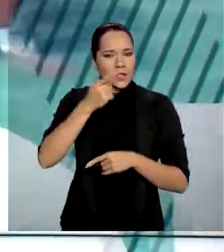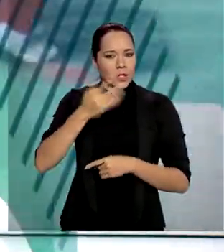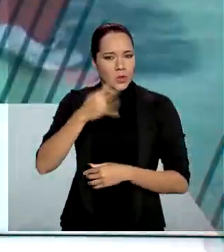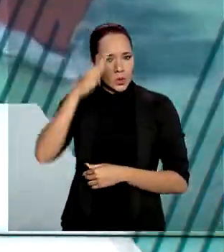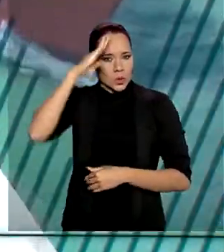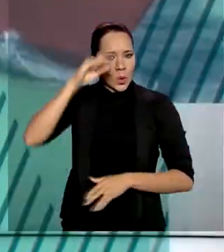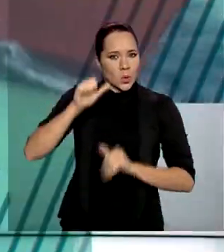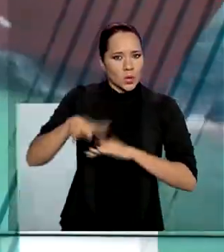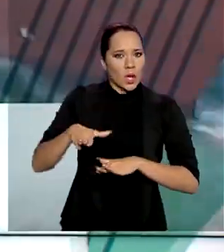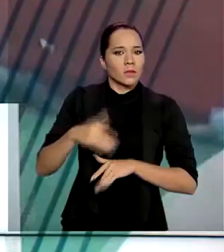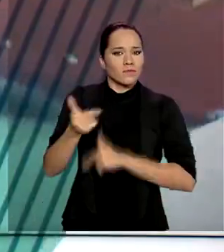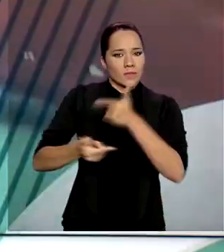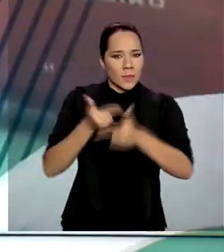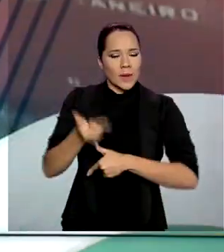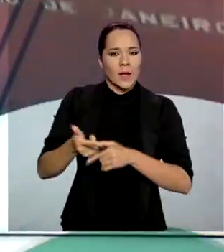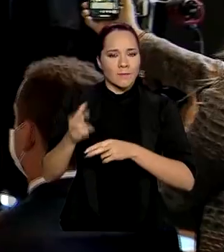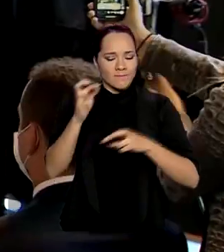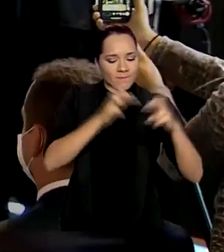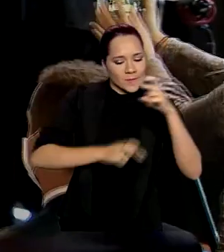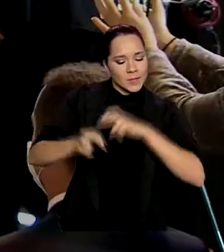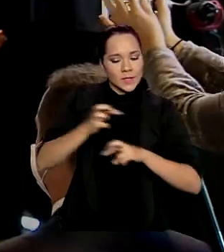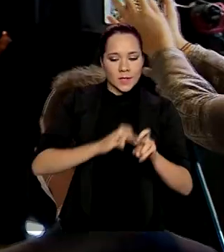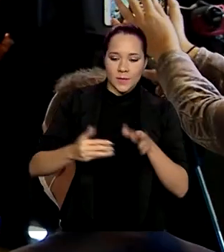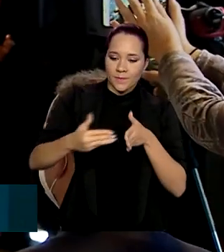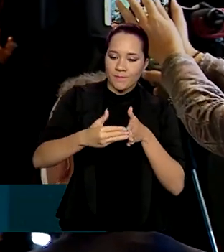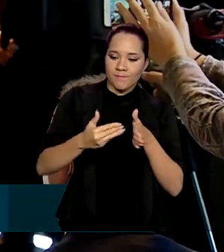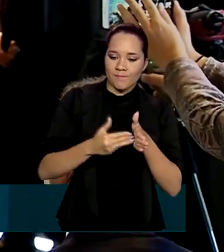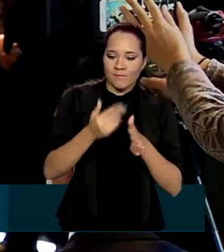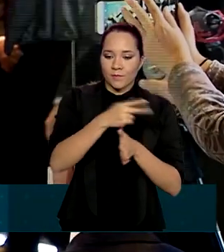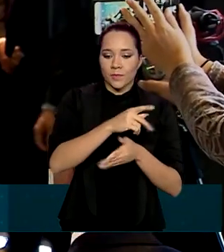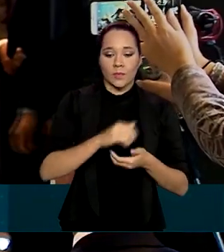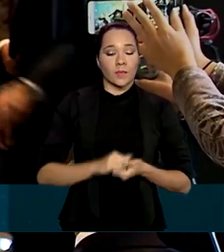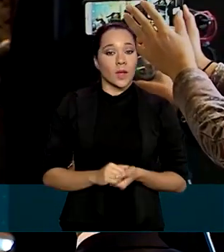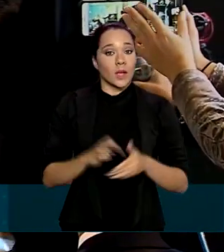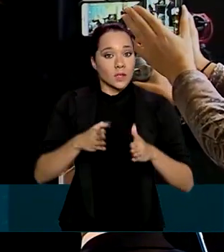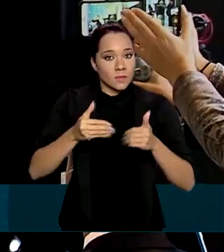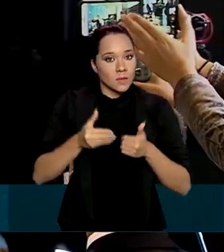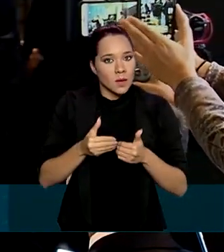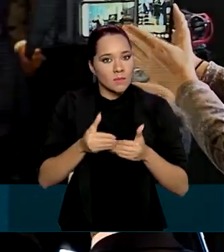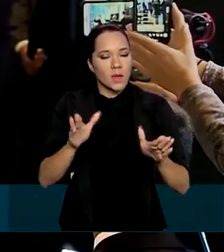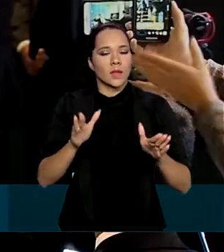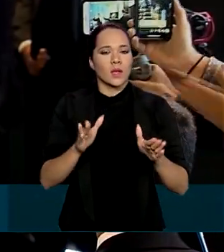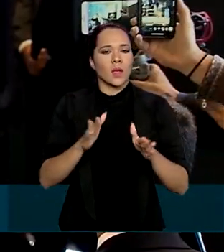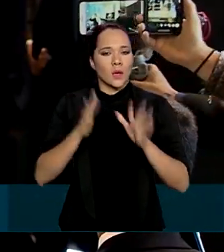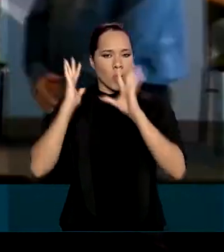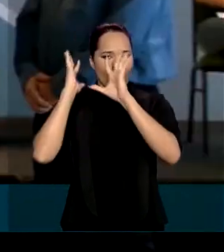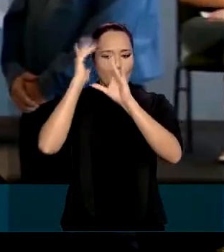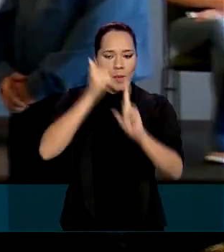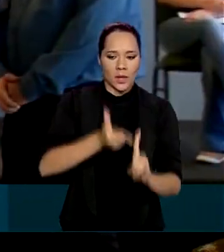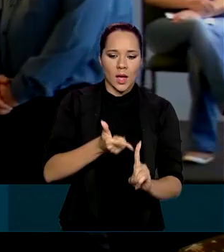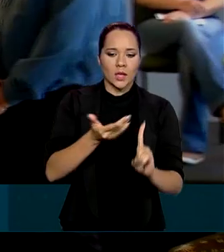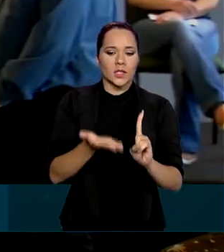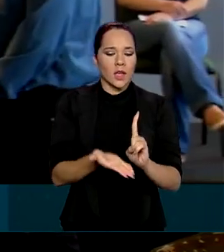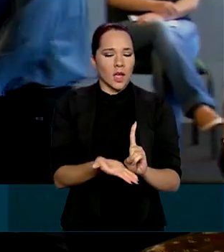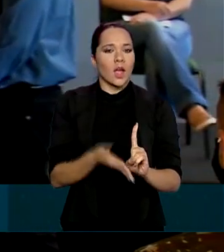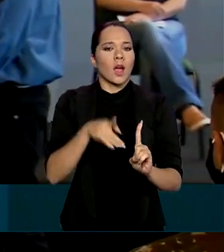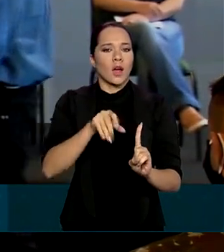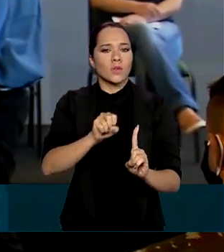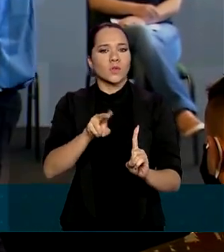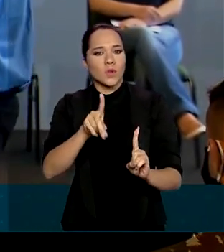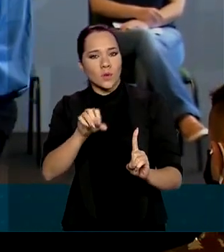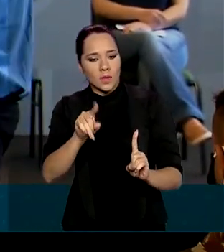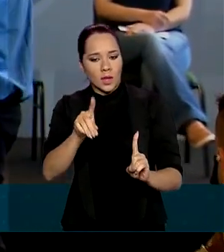Segurança nas Fronteiras. A galeria de heróis foi aberta com homenagem ao soldado Daniel Henrique